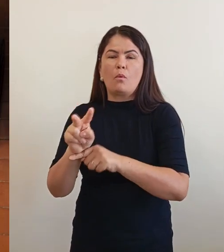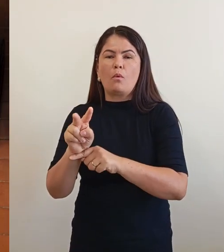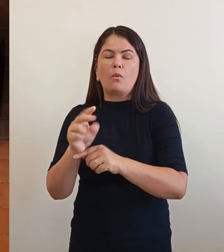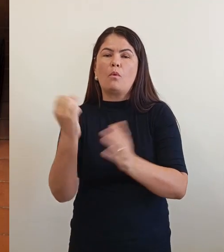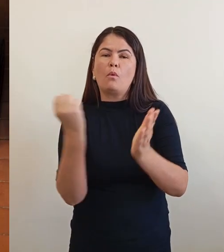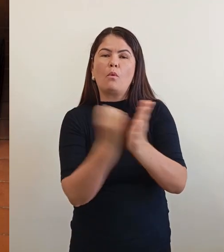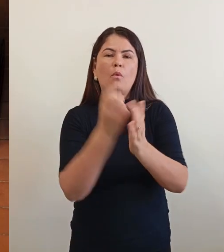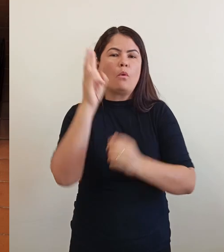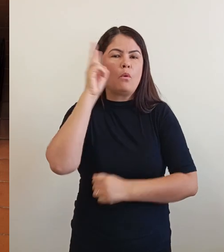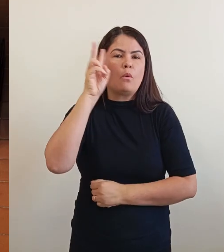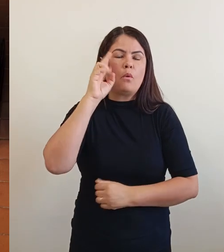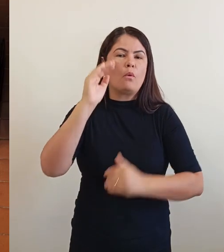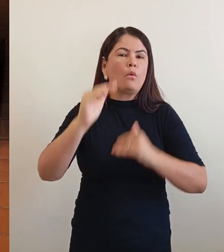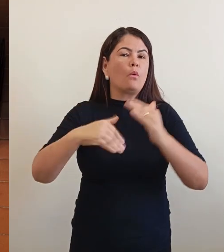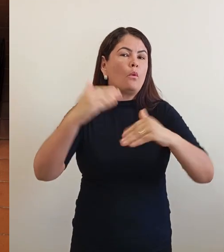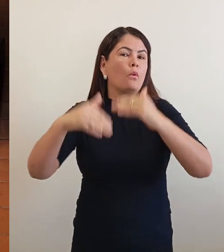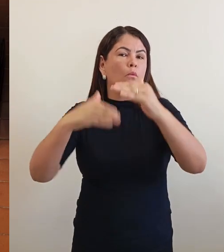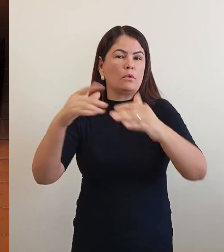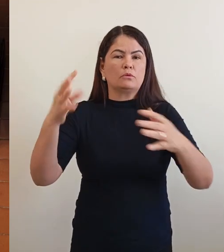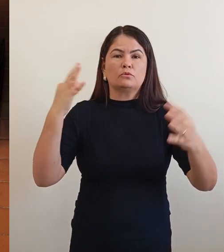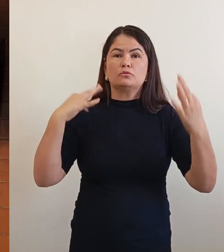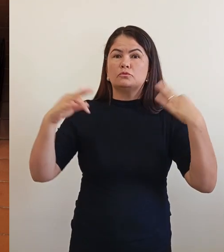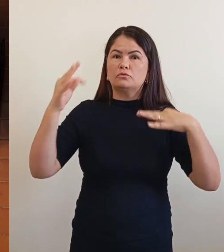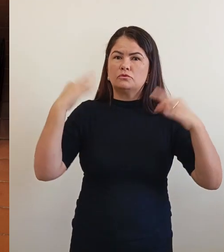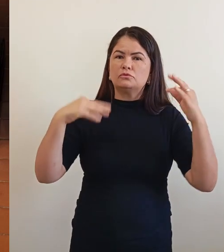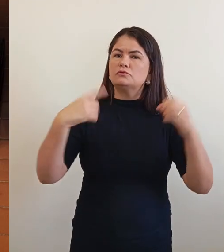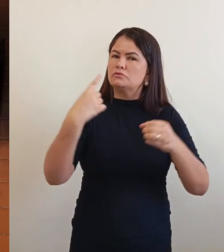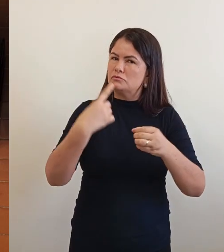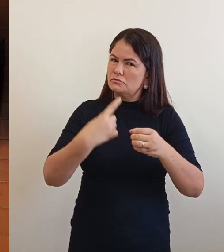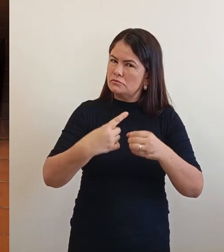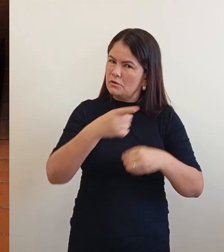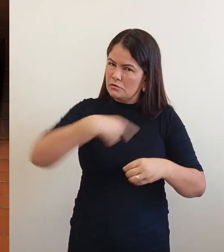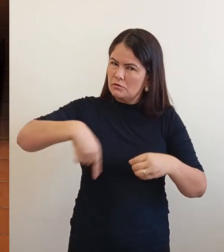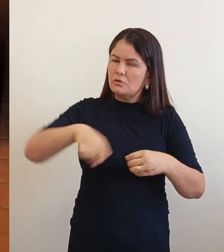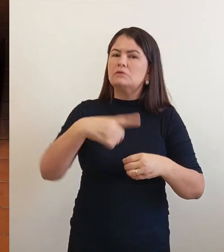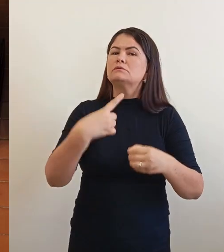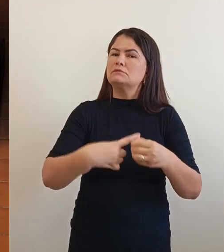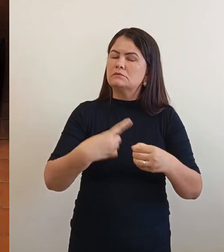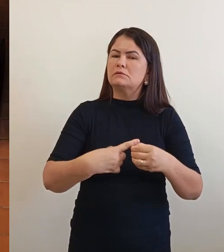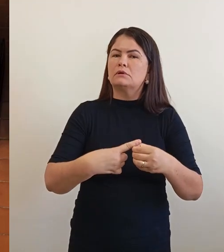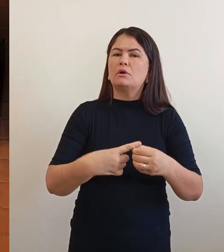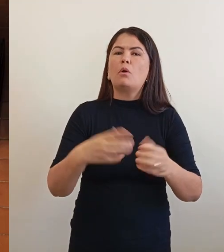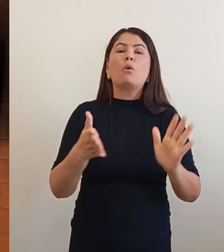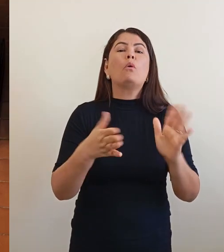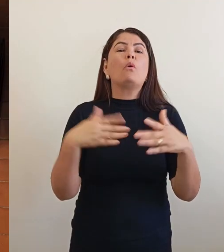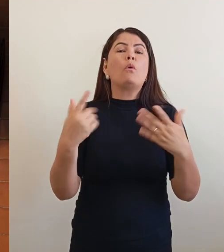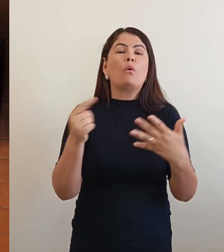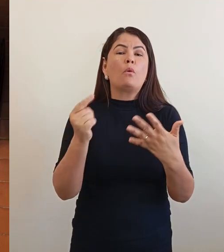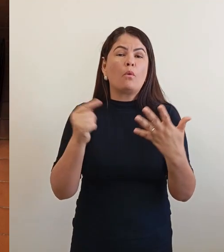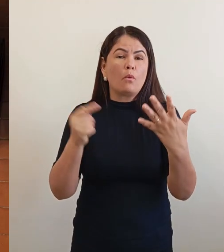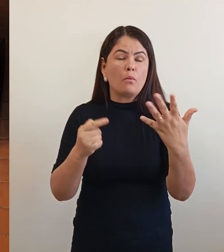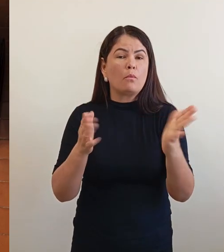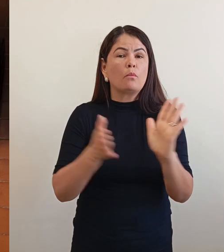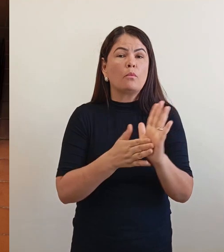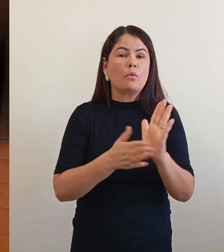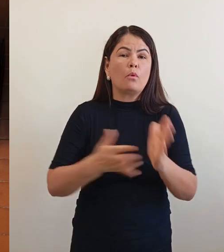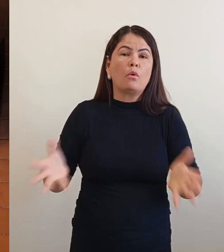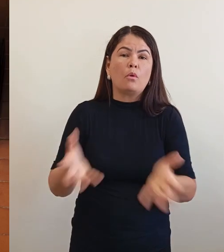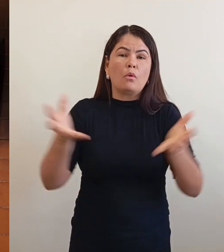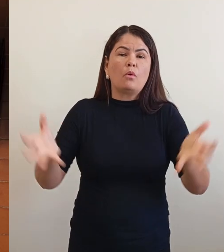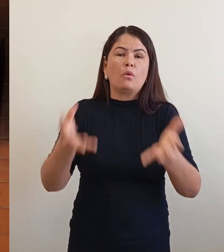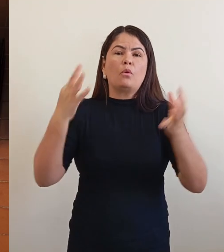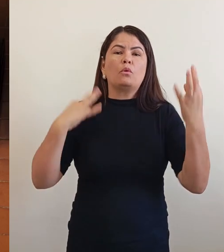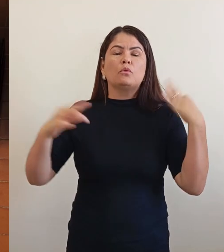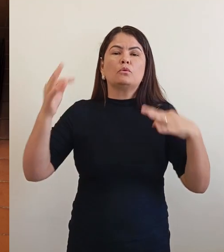desenvolvimento turístico em nossa cidade? E quais são as suas propostas para promover o turismo sustentável sem comprometer a integridade